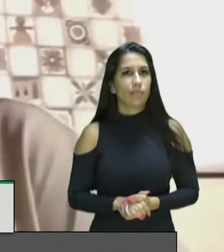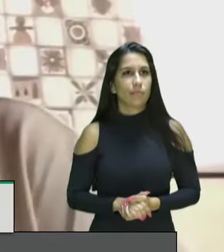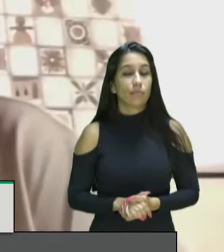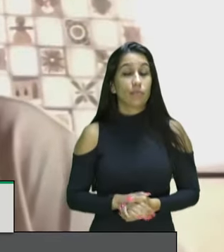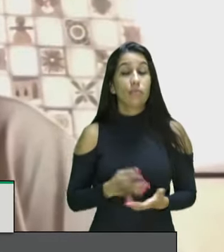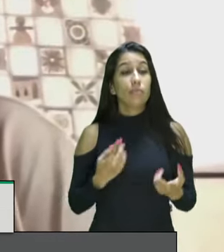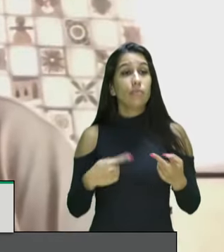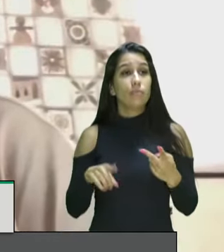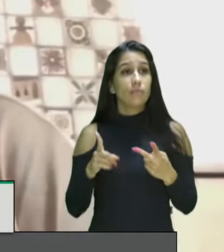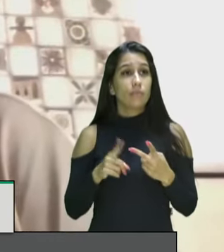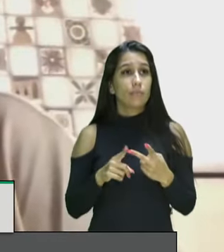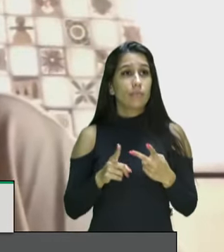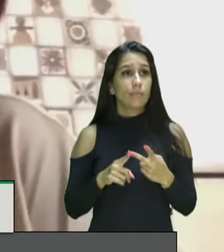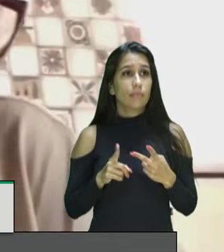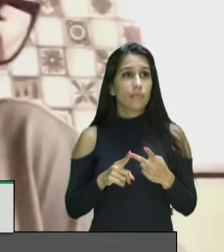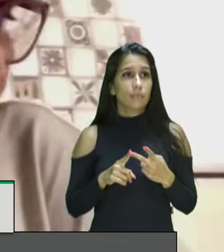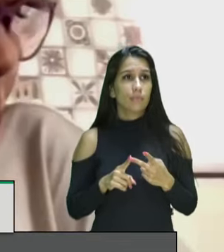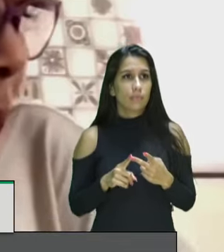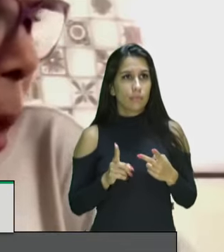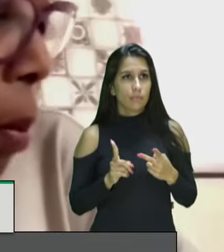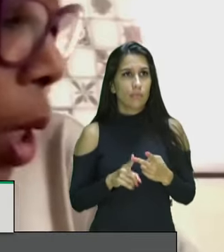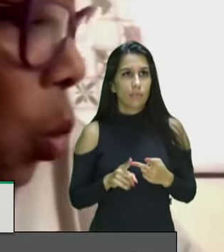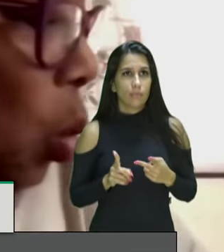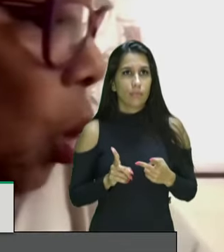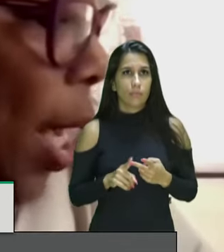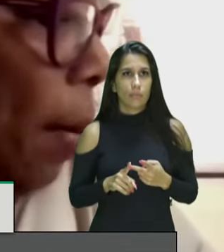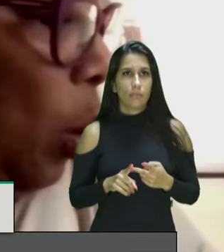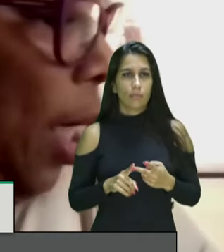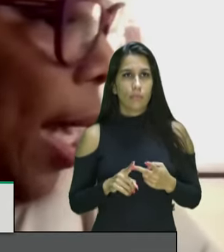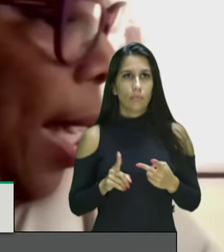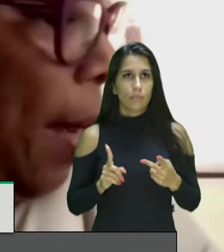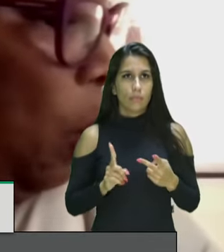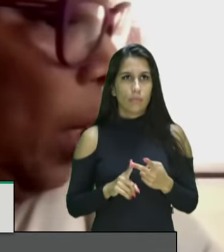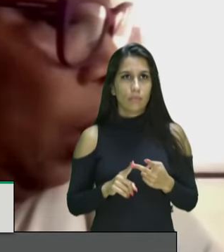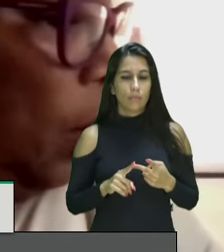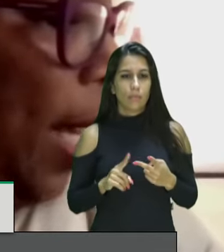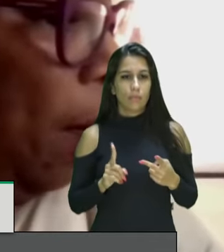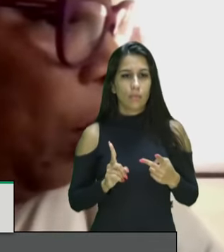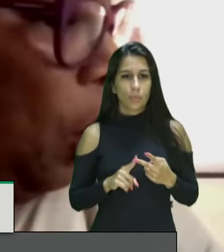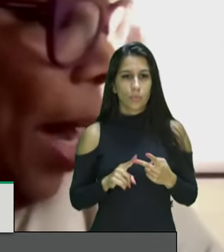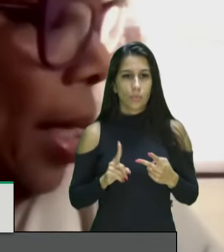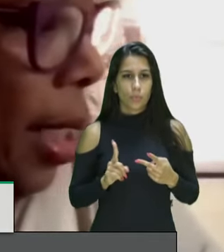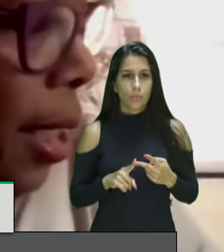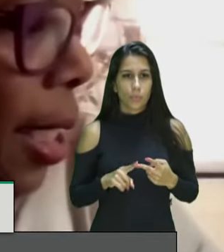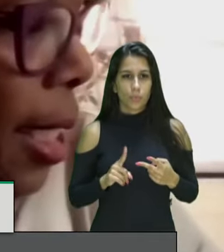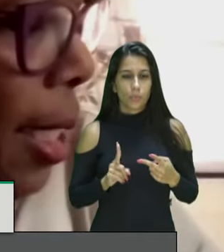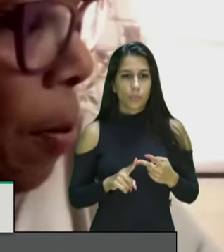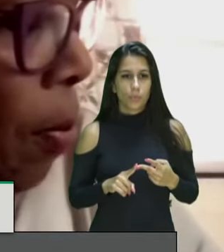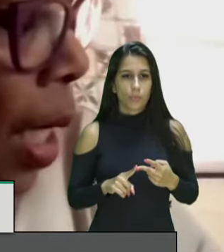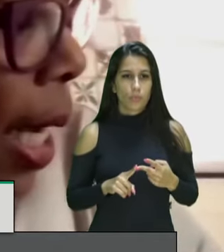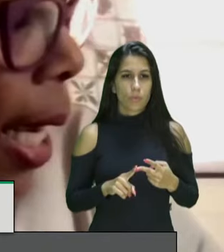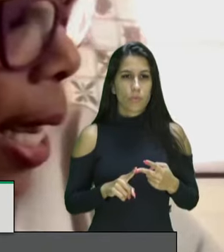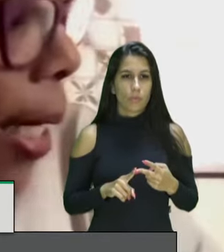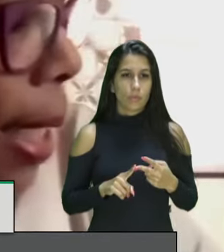a segunda questão é deputado e Milton Murilo Murilo e